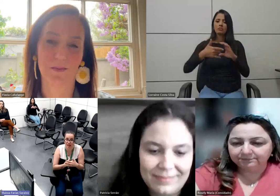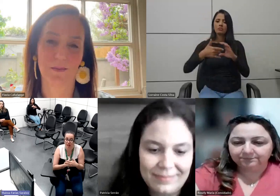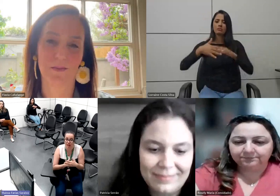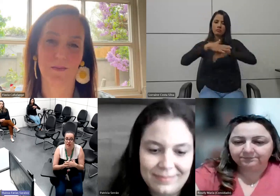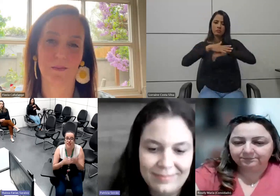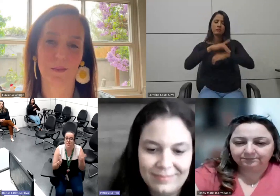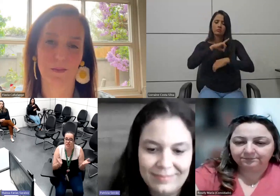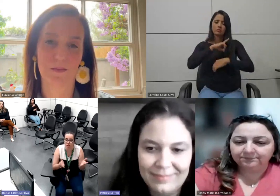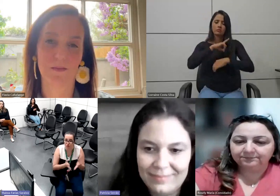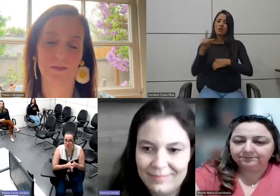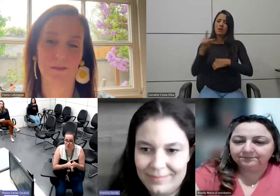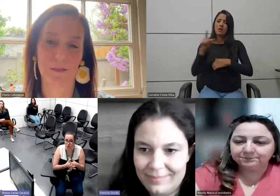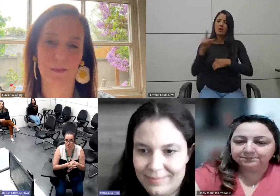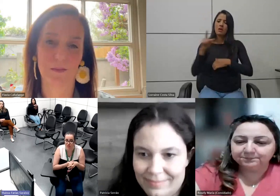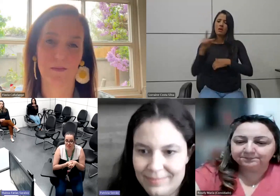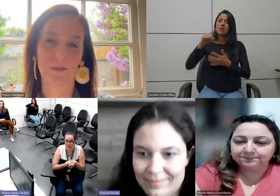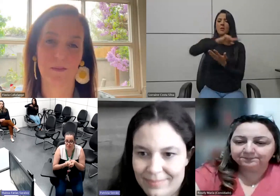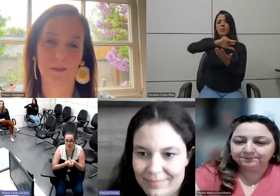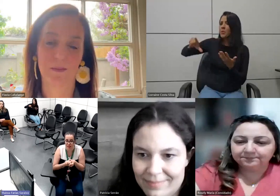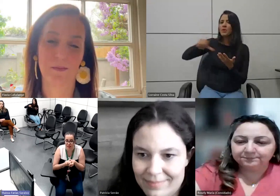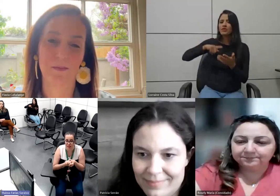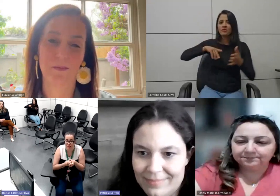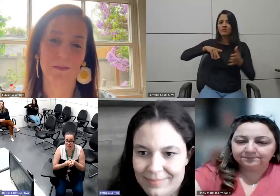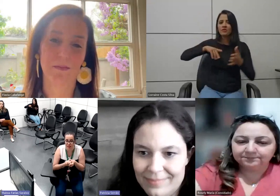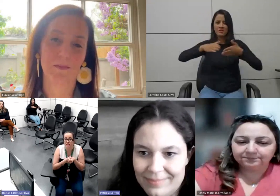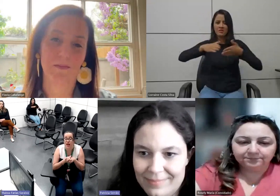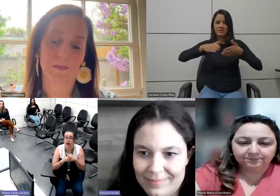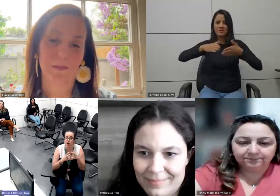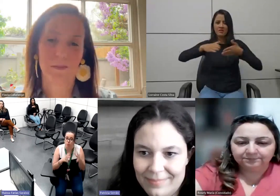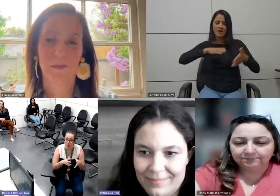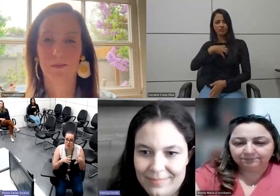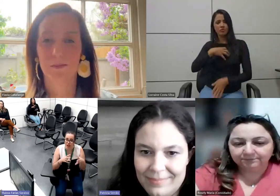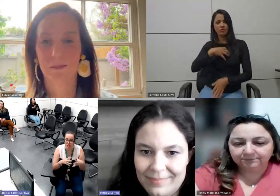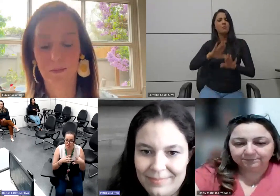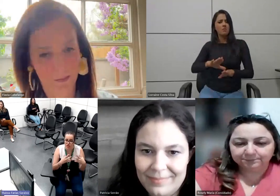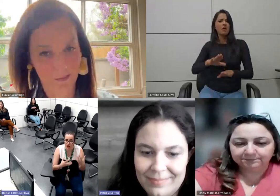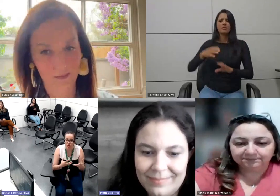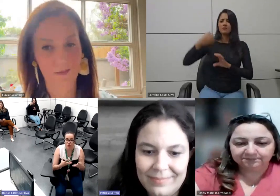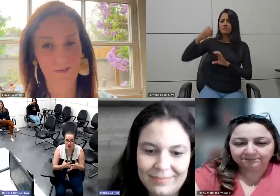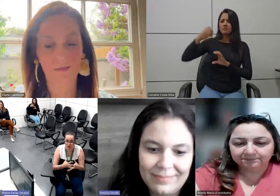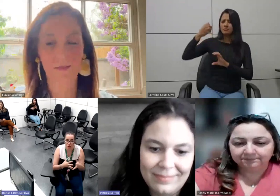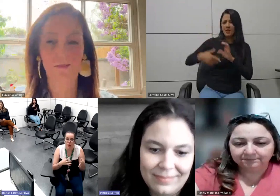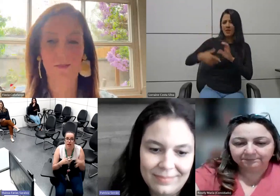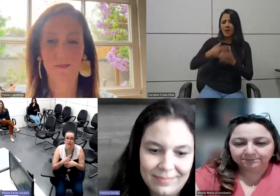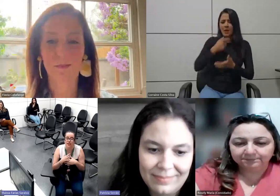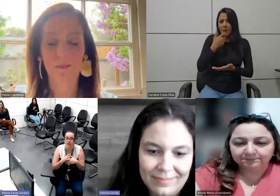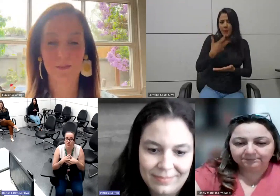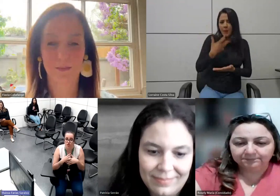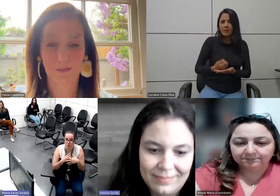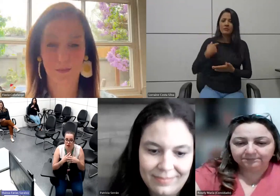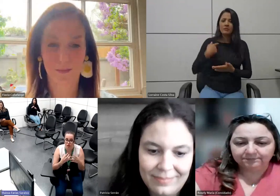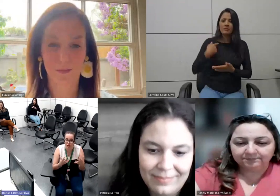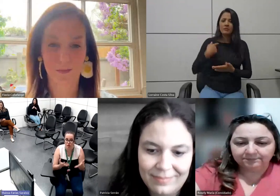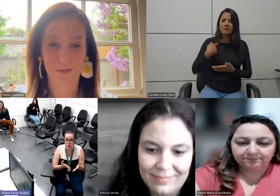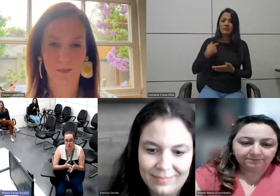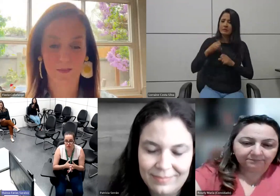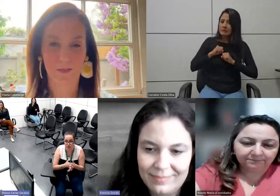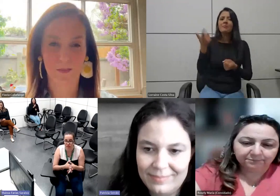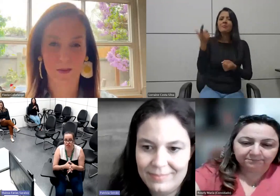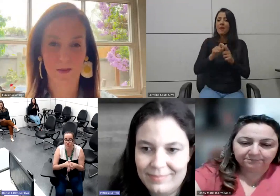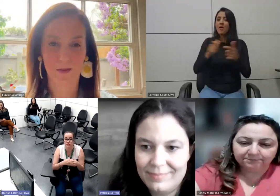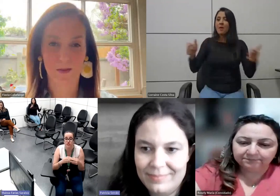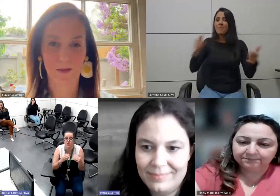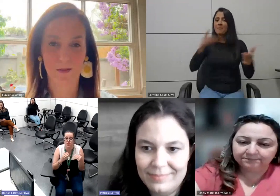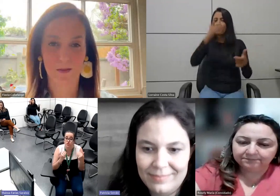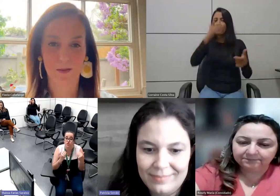existem em outras formas de acessibilidade mas é um podcast que a gente está lutando para que ative o maior número de